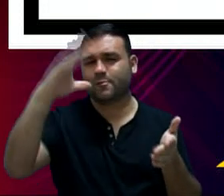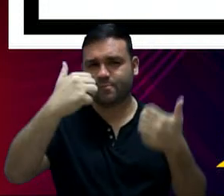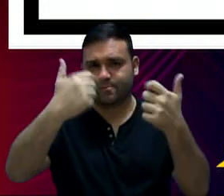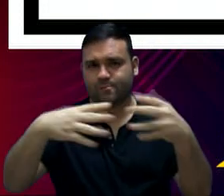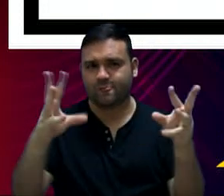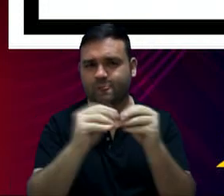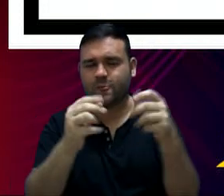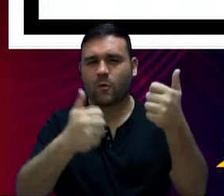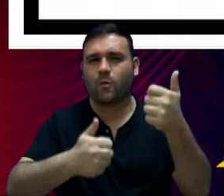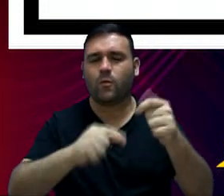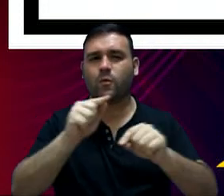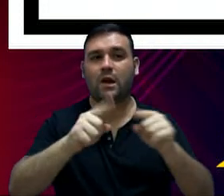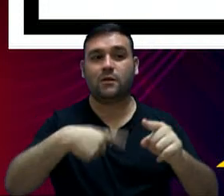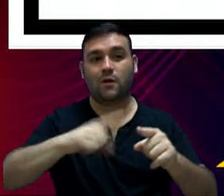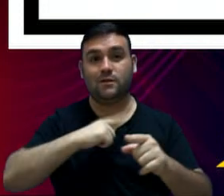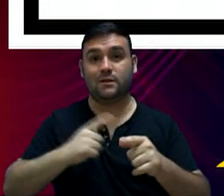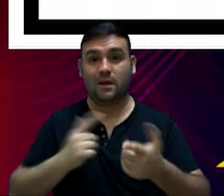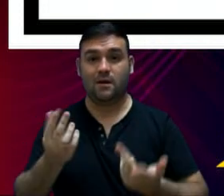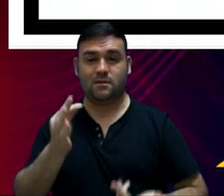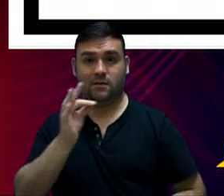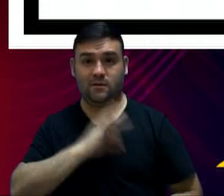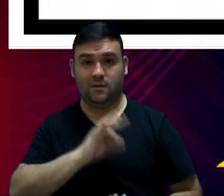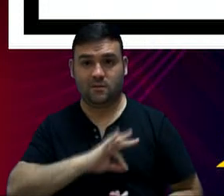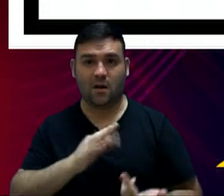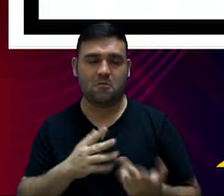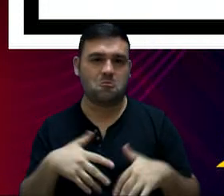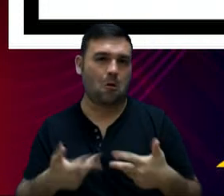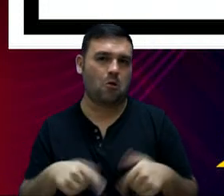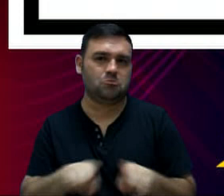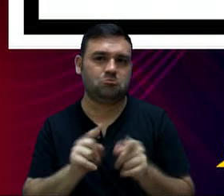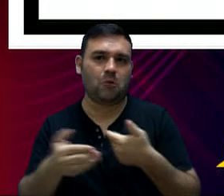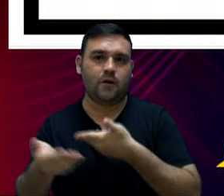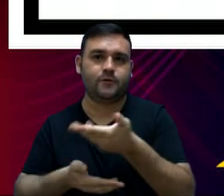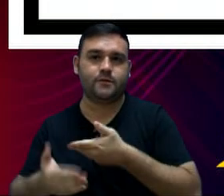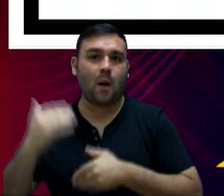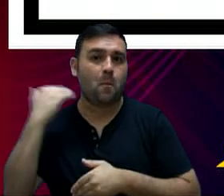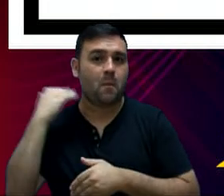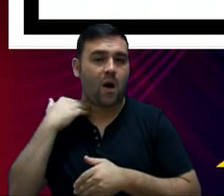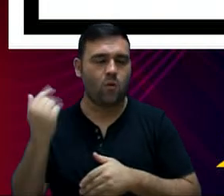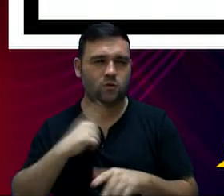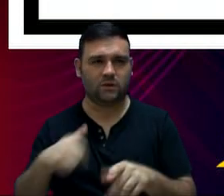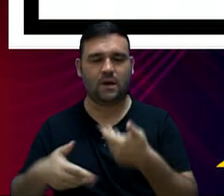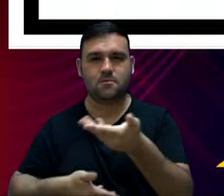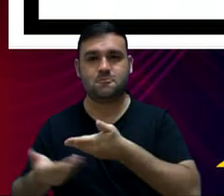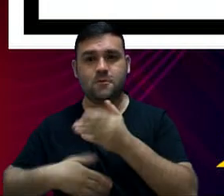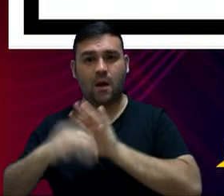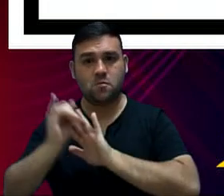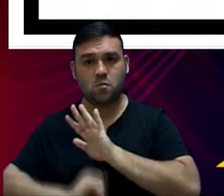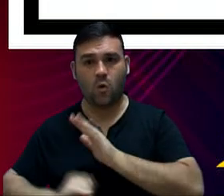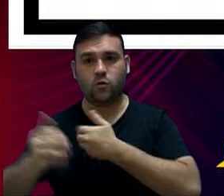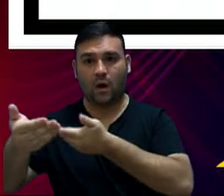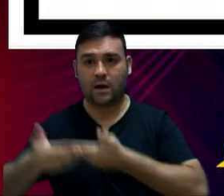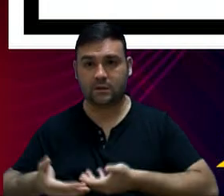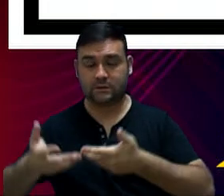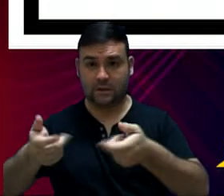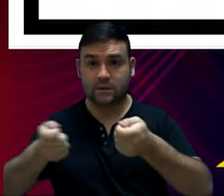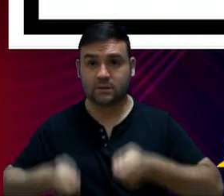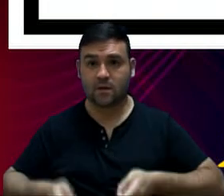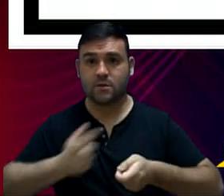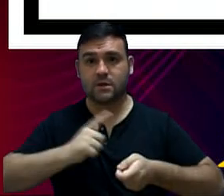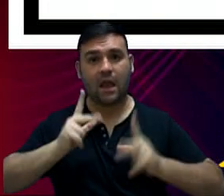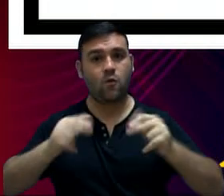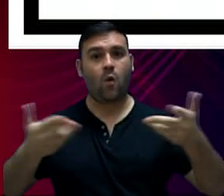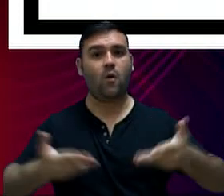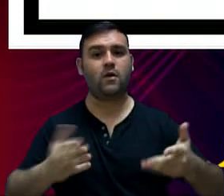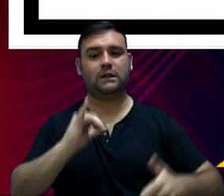Vocês sabem que, quando nós recebemos algumas transferências de impostos, como